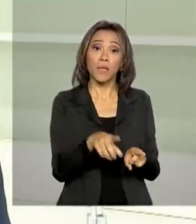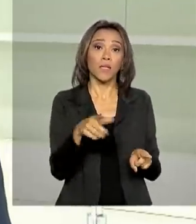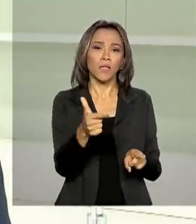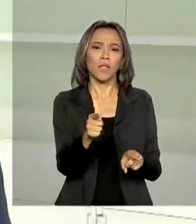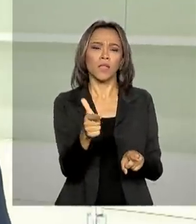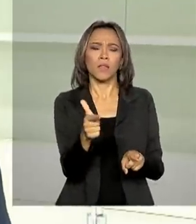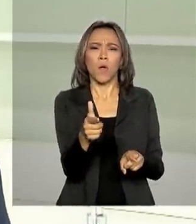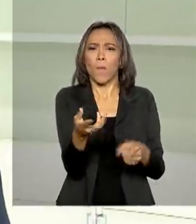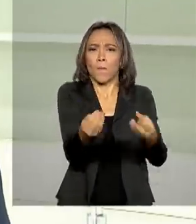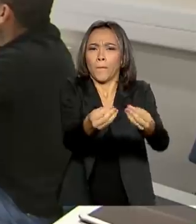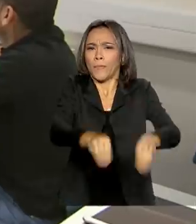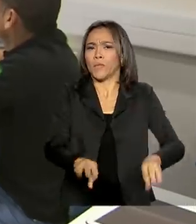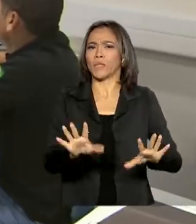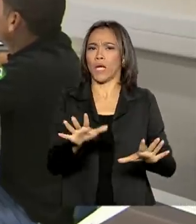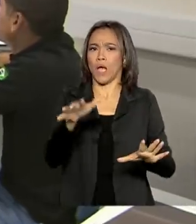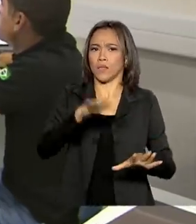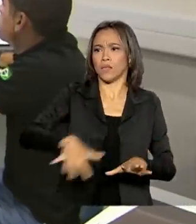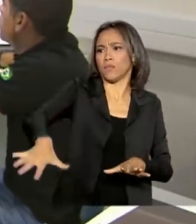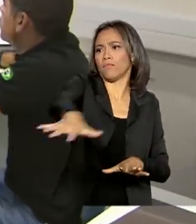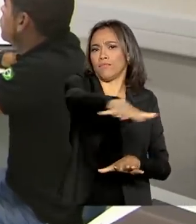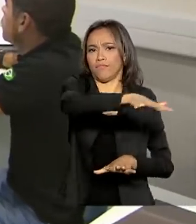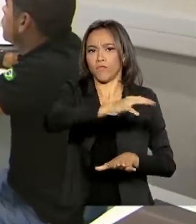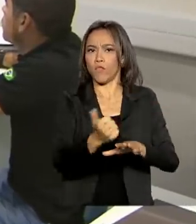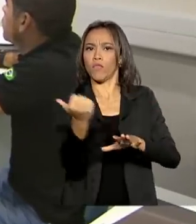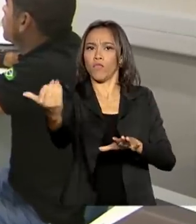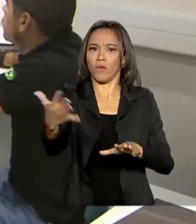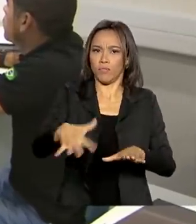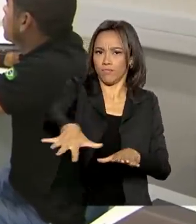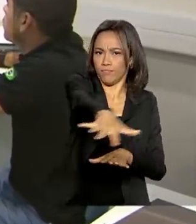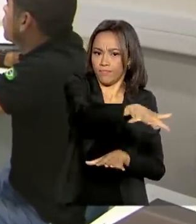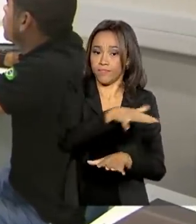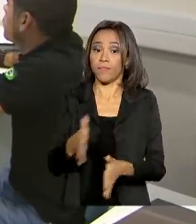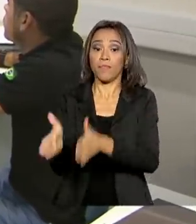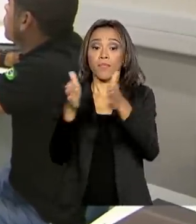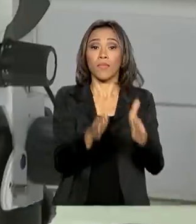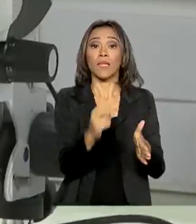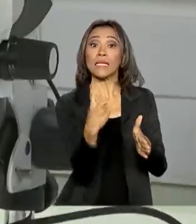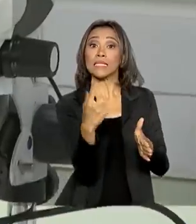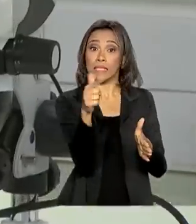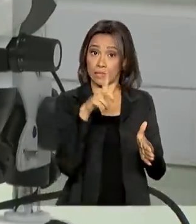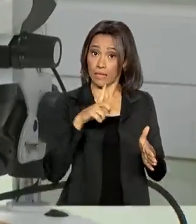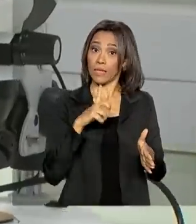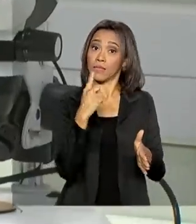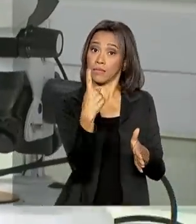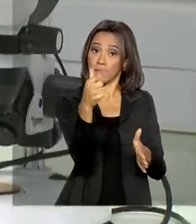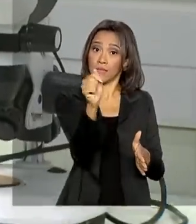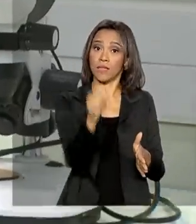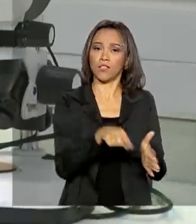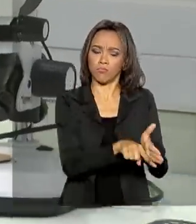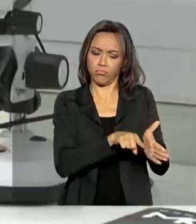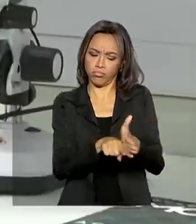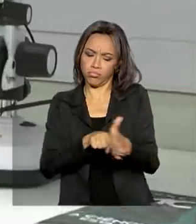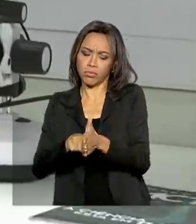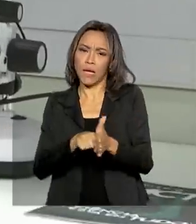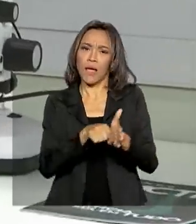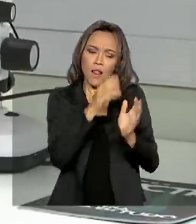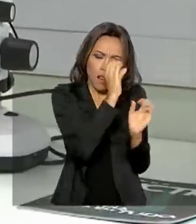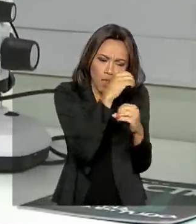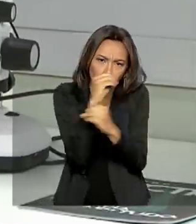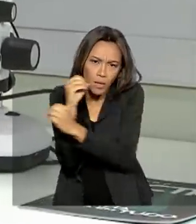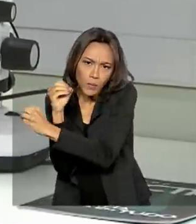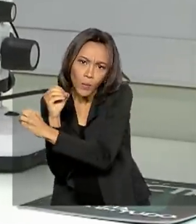e que tivesse segurança. A estação Comandante Ferraz tem 17 laboratórios. O Ministério da Ciência, Tecnologia,